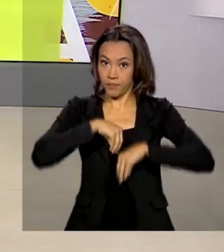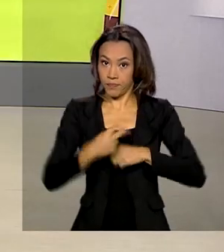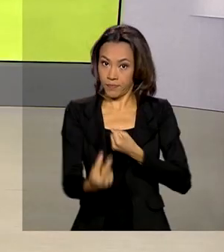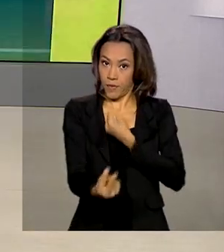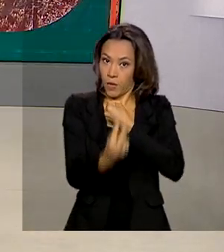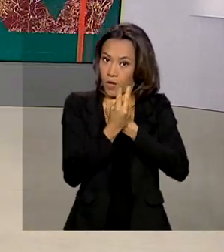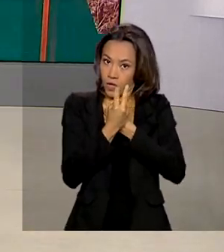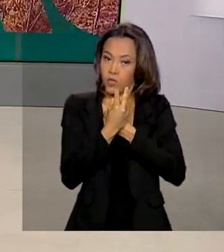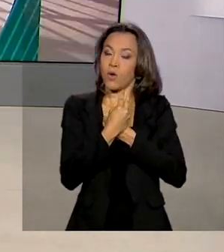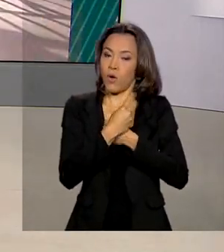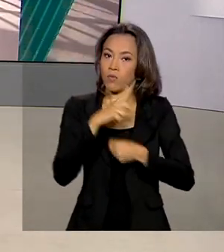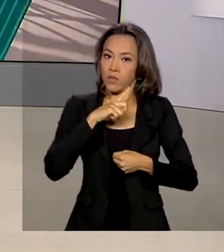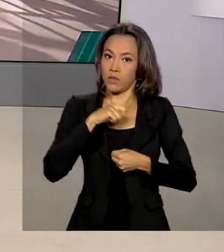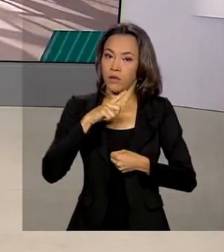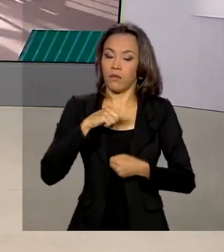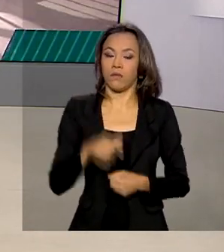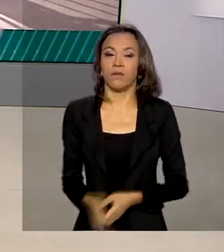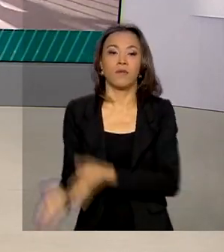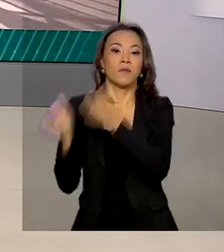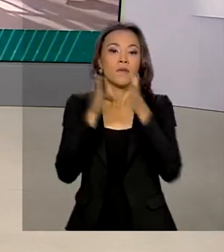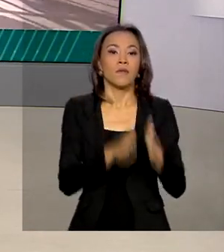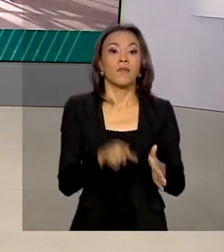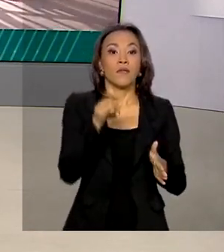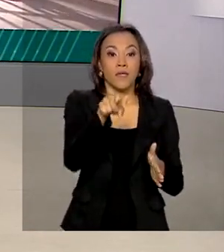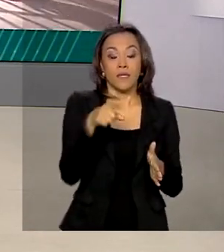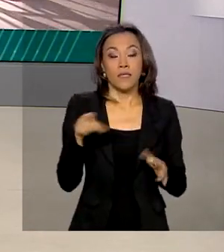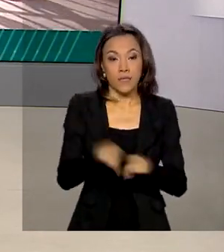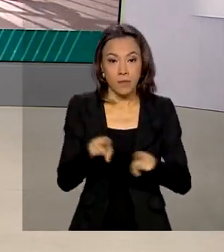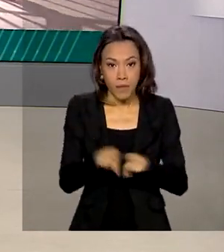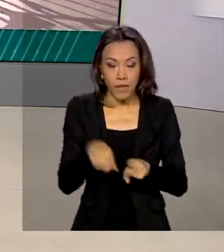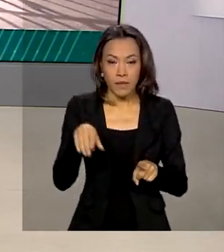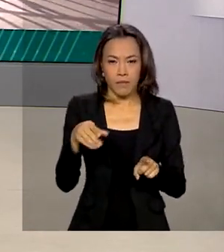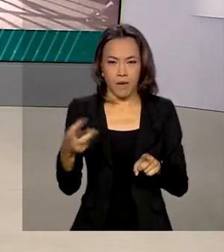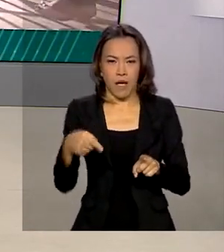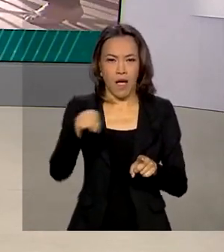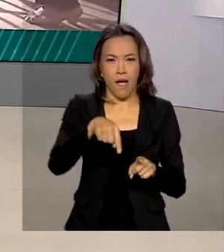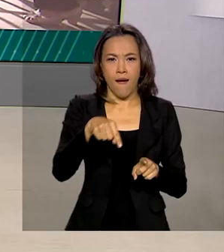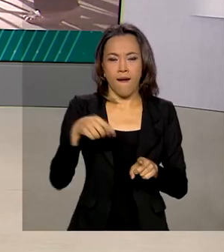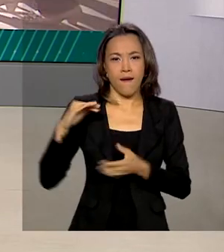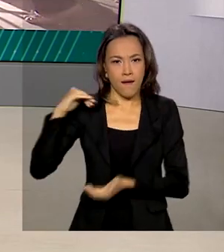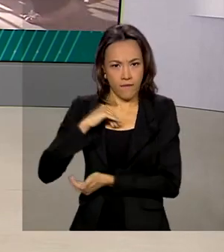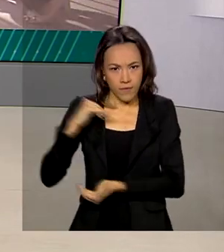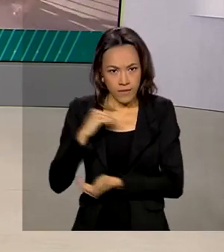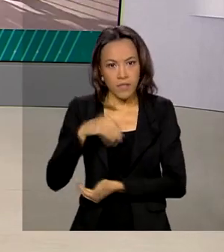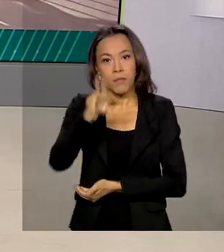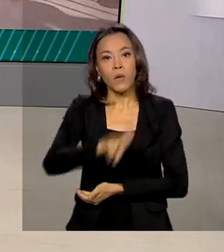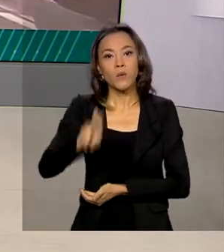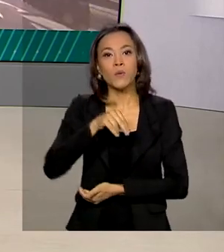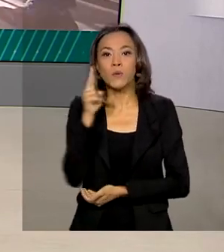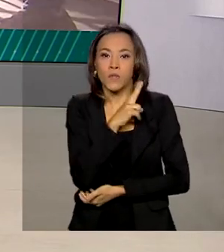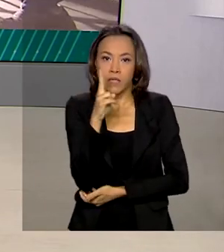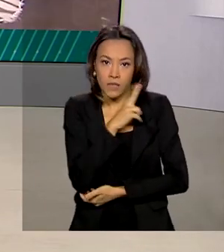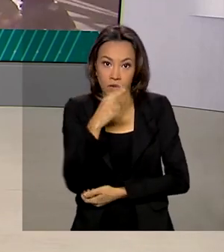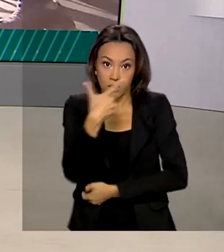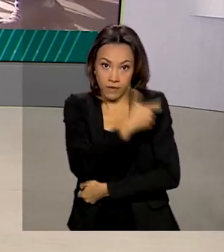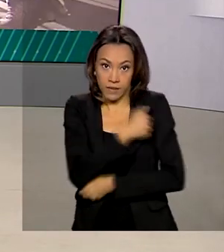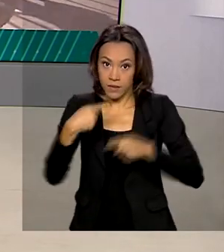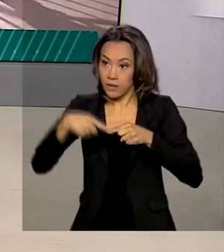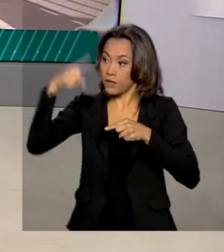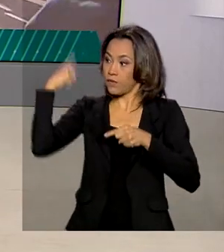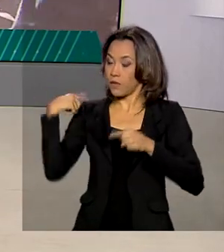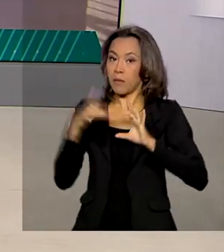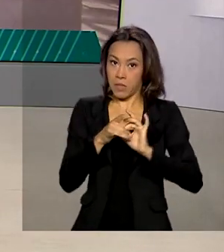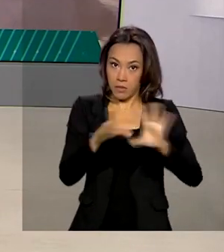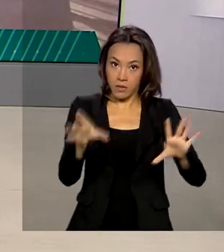E paralelamente à aprovação da Anvisa em relação ao uso emergencial das vacinas contra a Covid-19, que ocorreu nesse domingo,